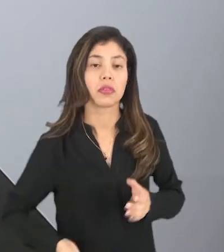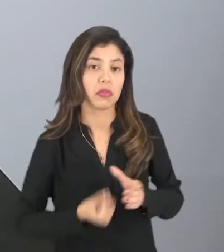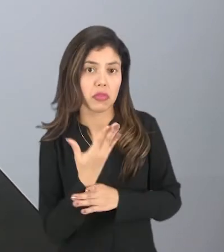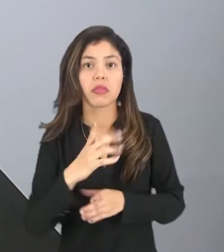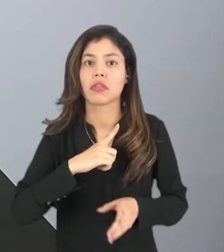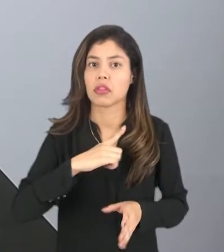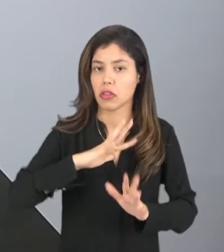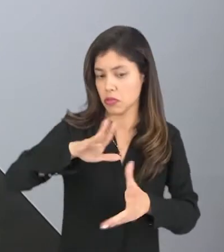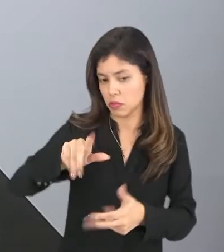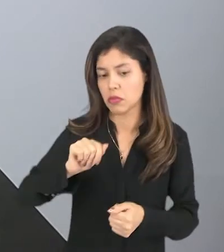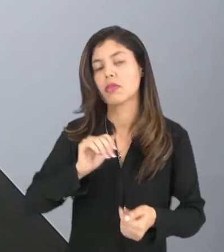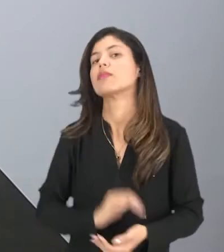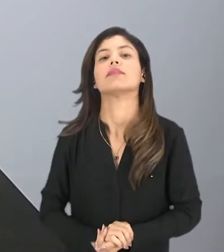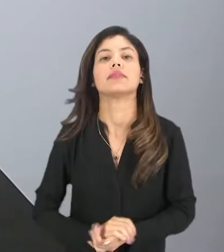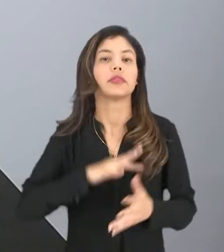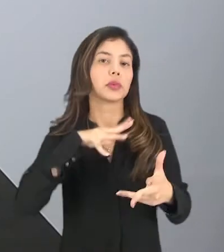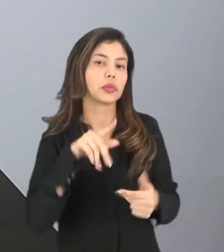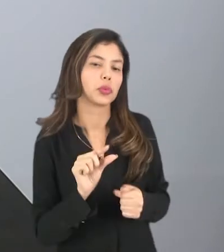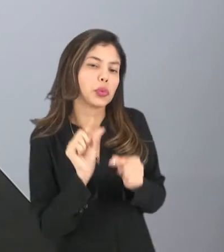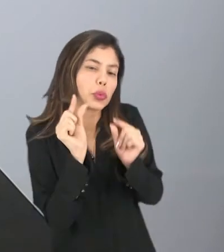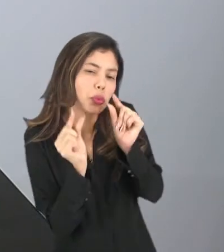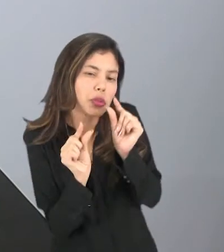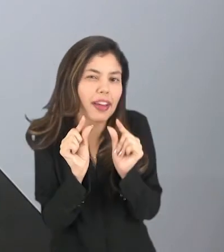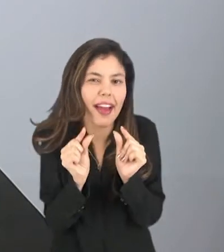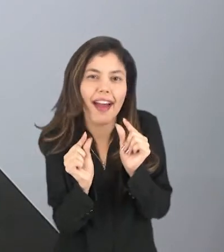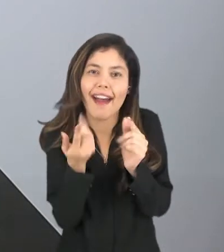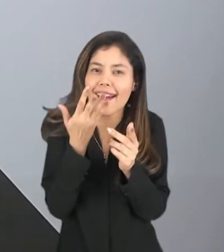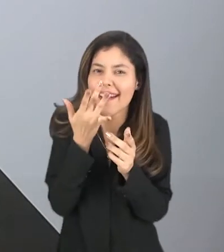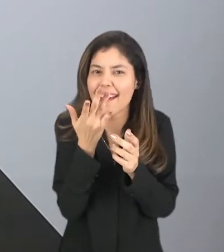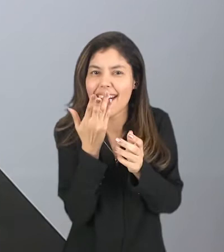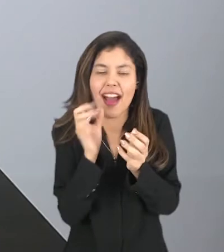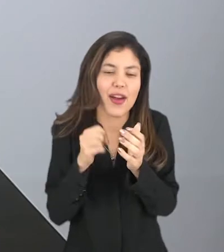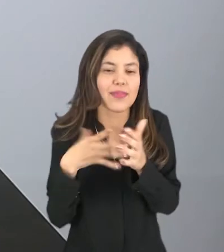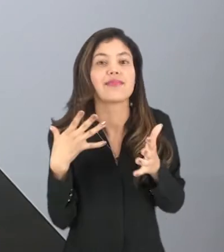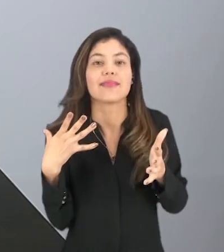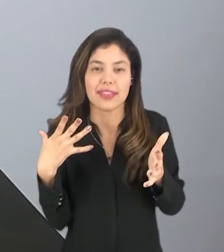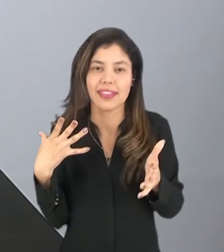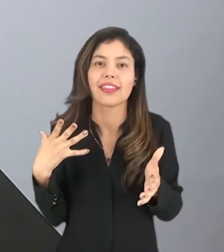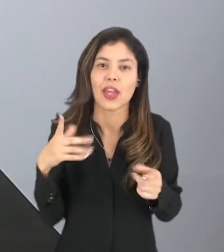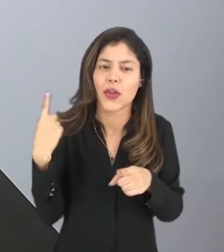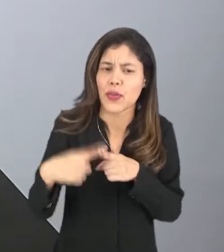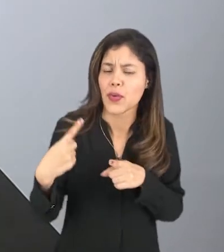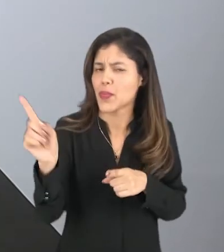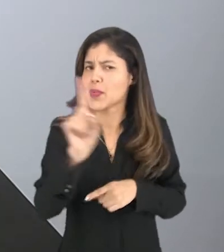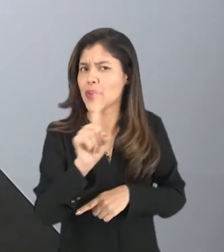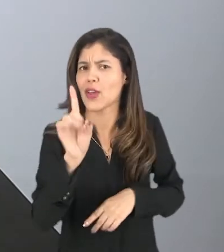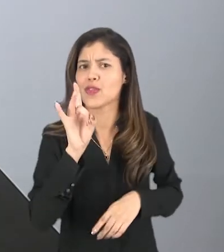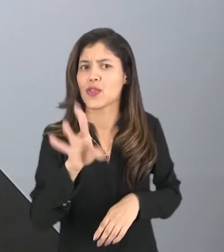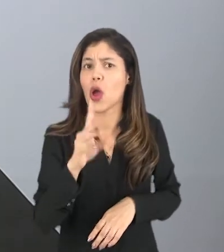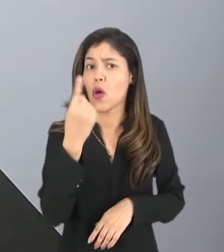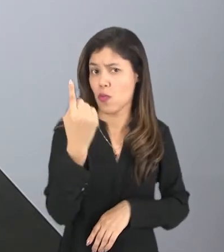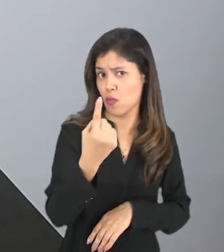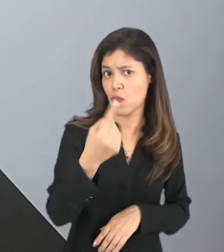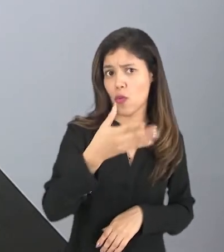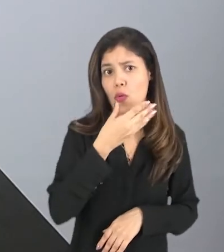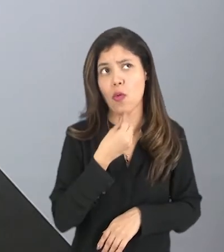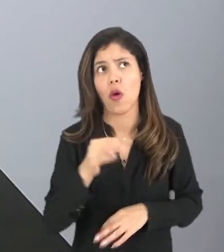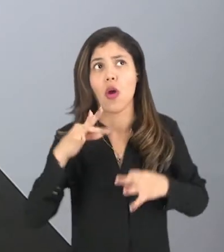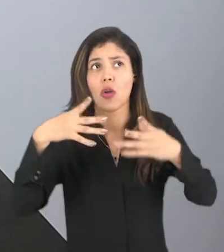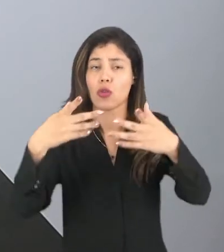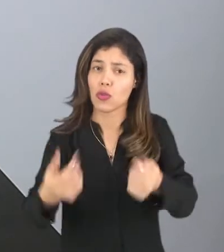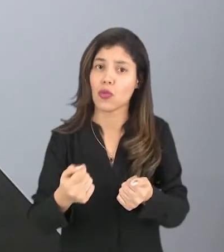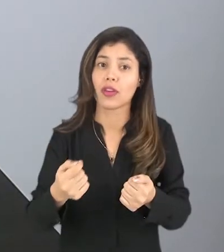mundinho. Esse mundinho, ele é colorido e é diverso, mas não porque só existe homens de